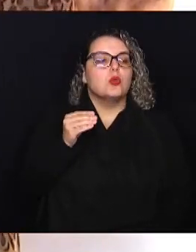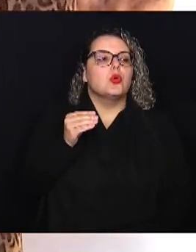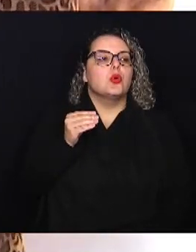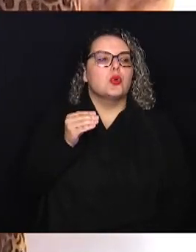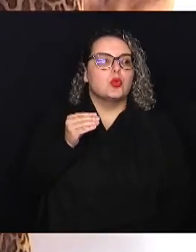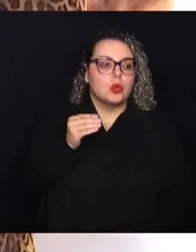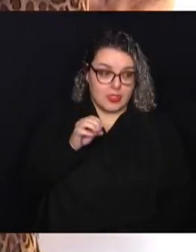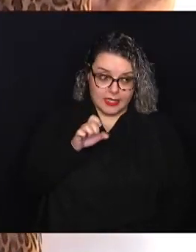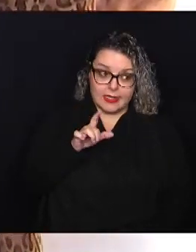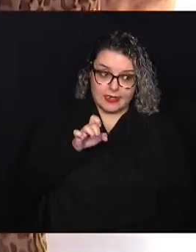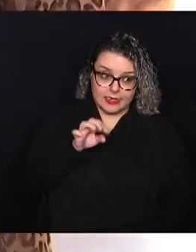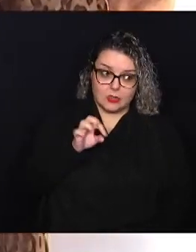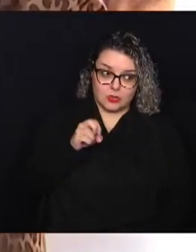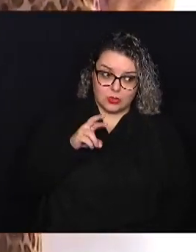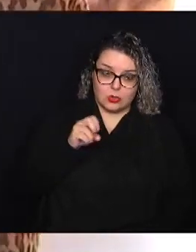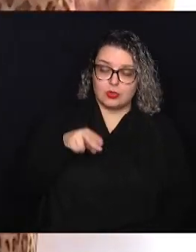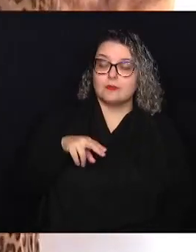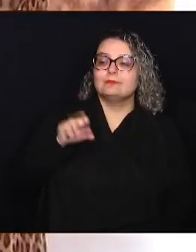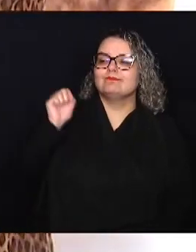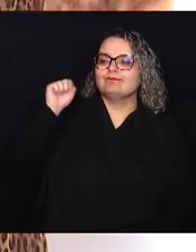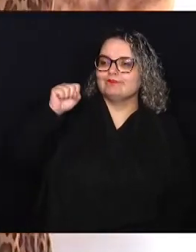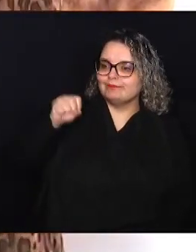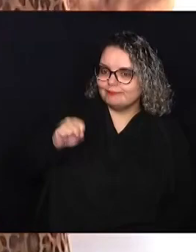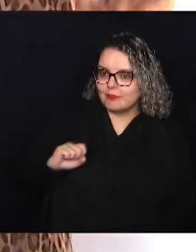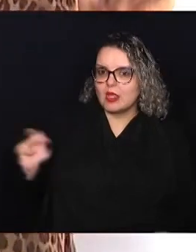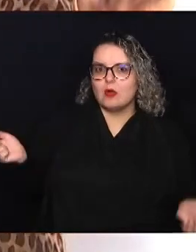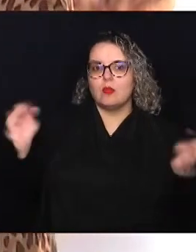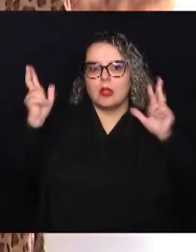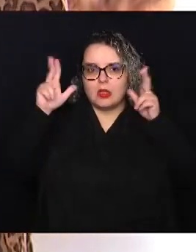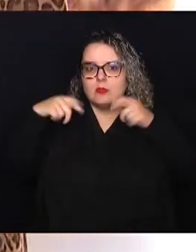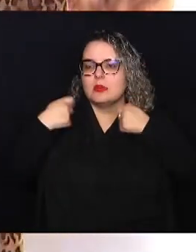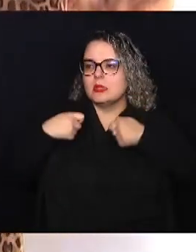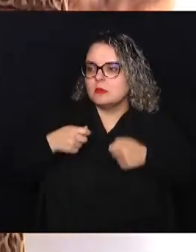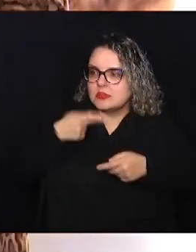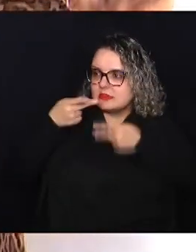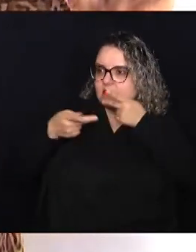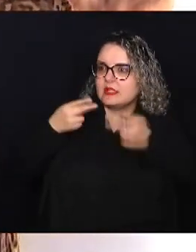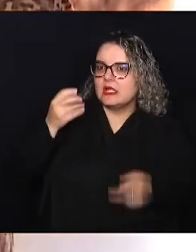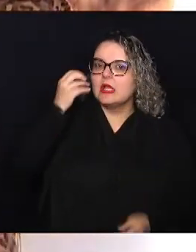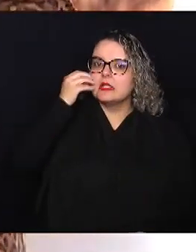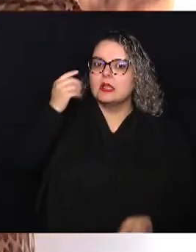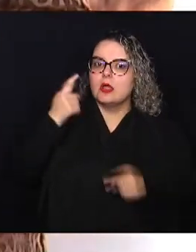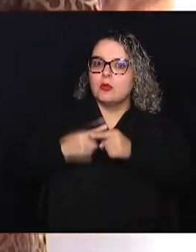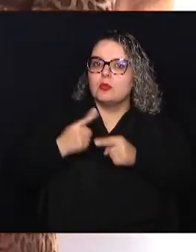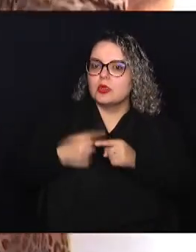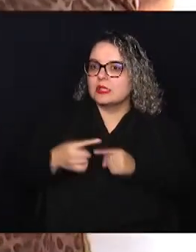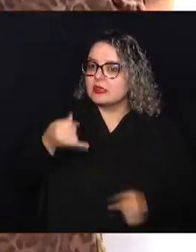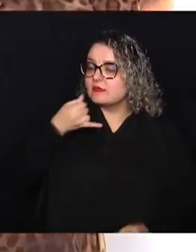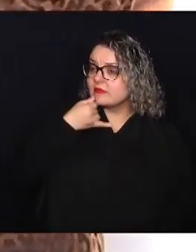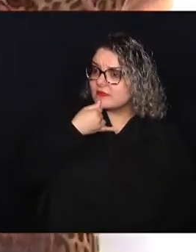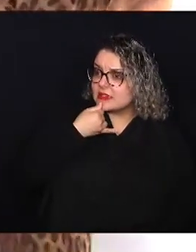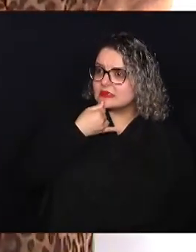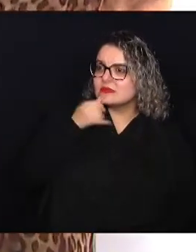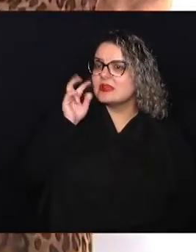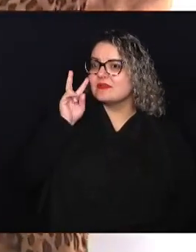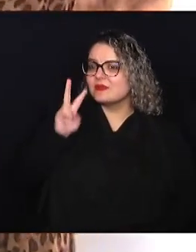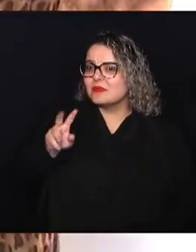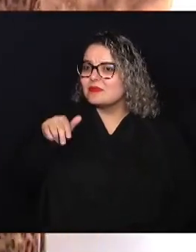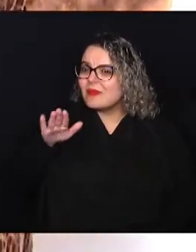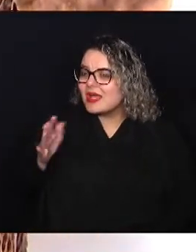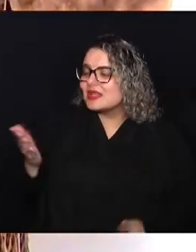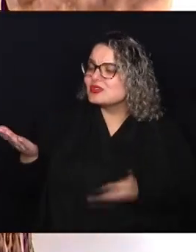Exato. É um alarme, assim, que a gente realmente precisa falar, André. Porque, infelizmente, a gente vê cada vez mais